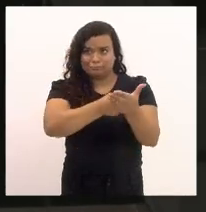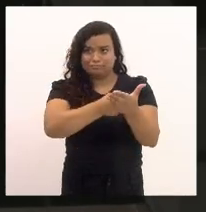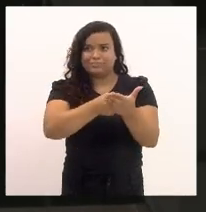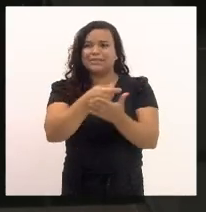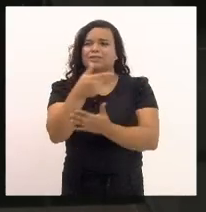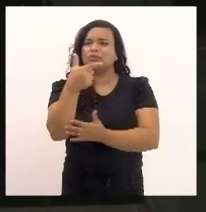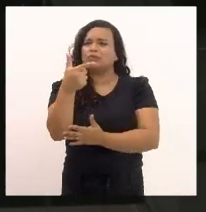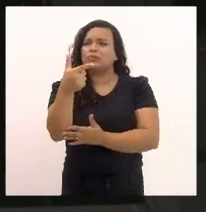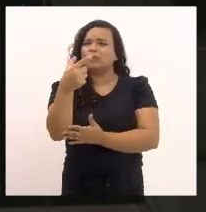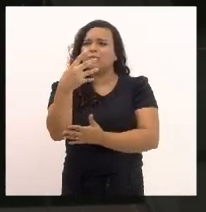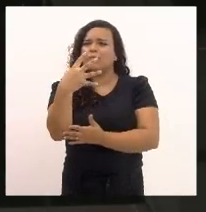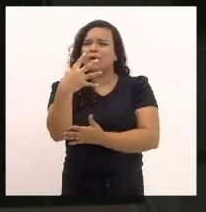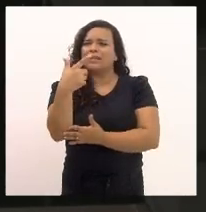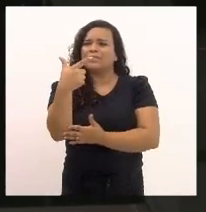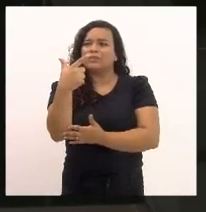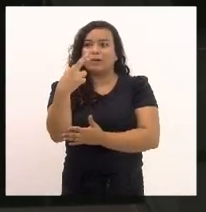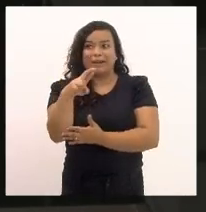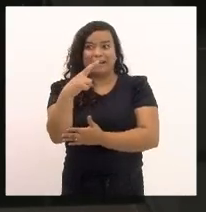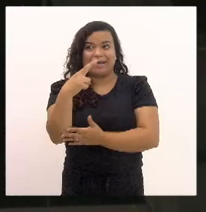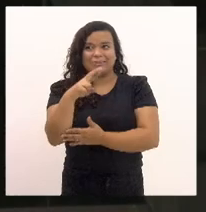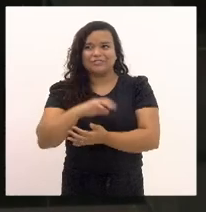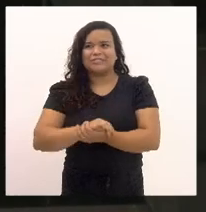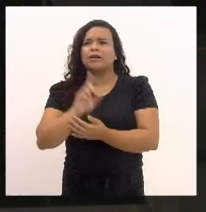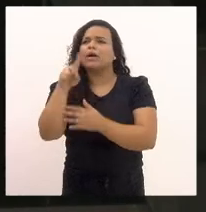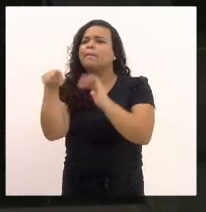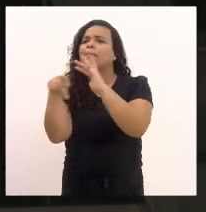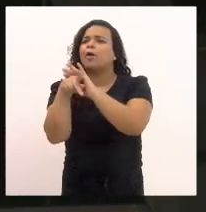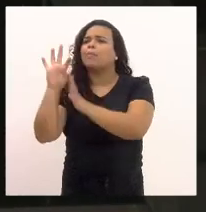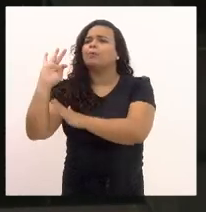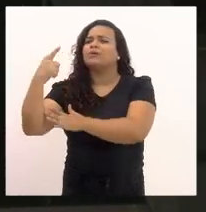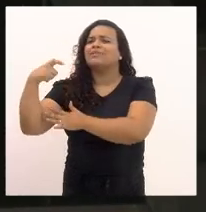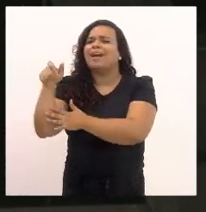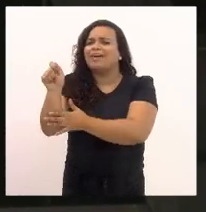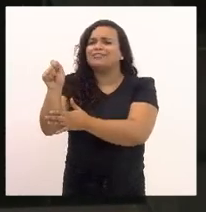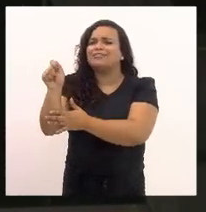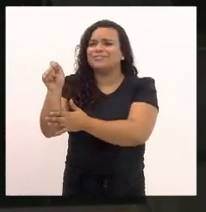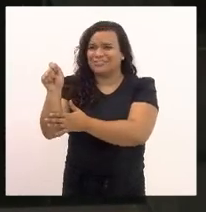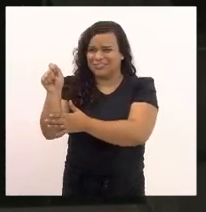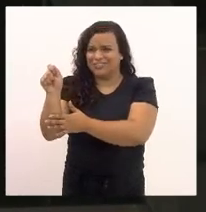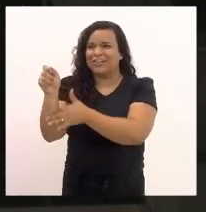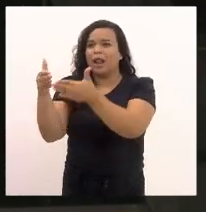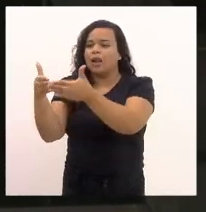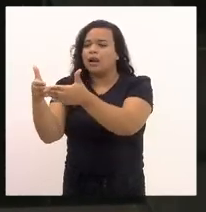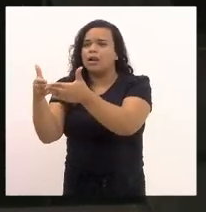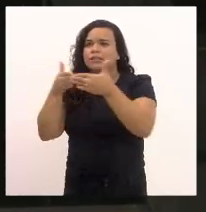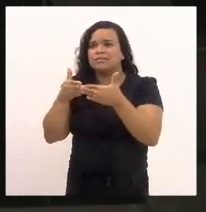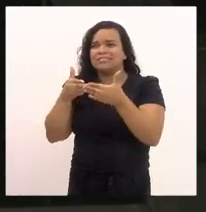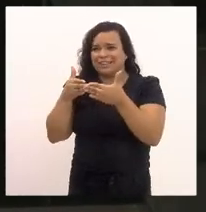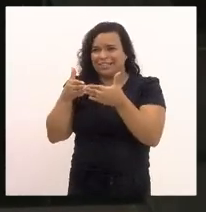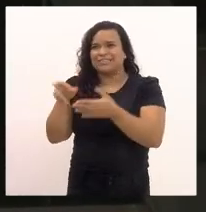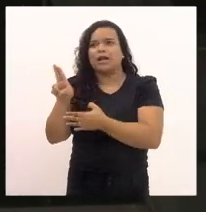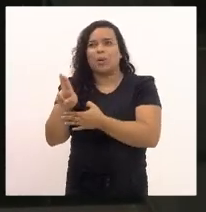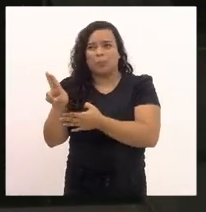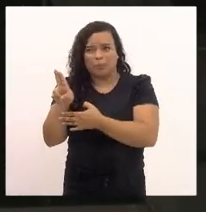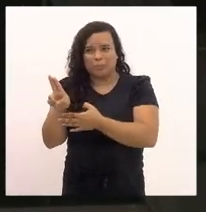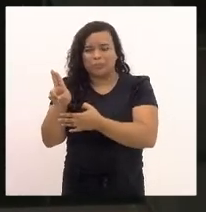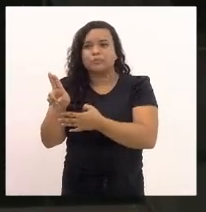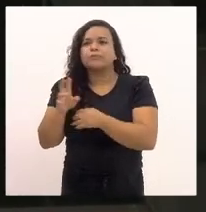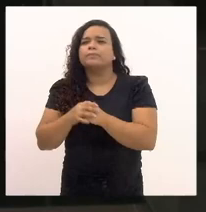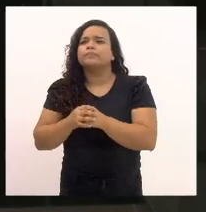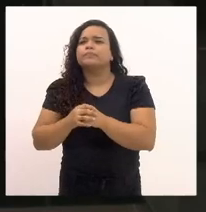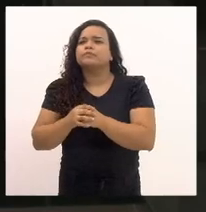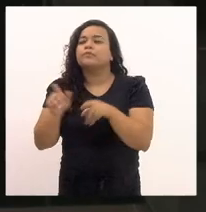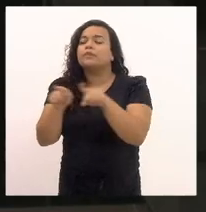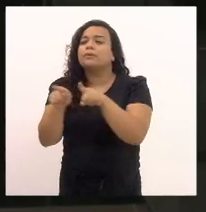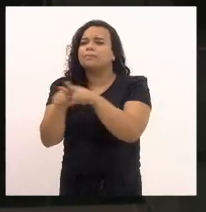relativos à taxa específica de licenciamento e à